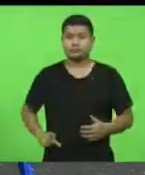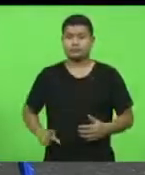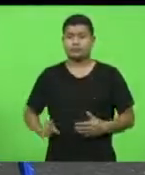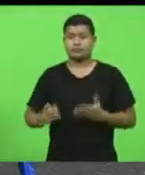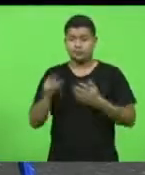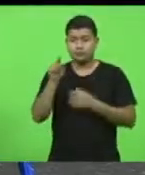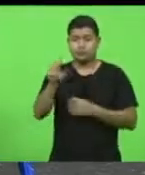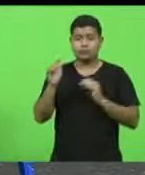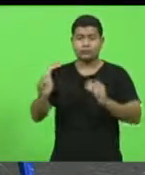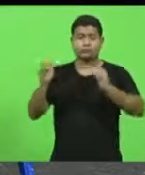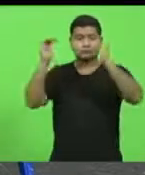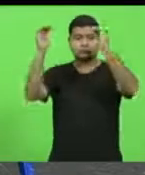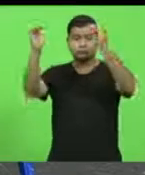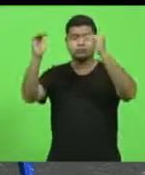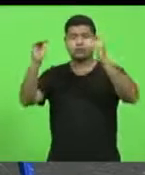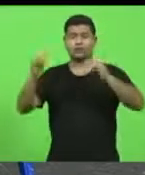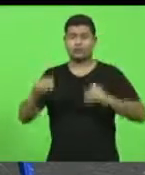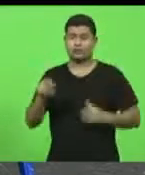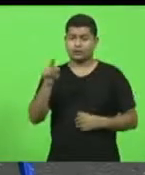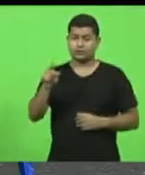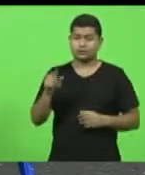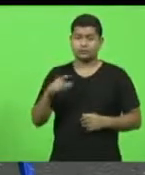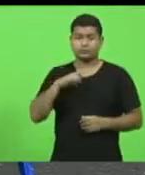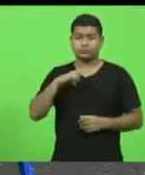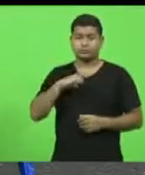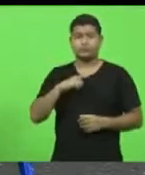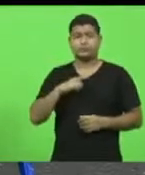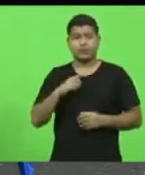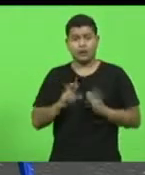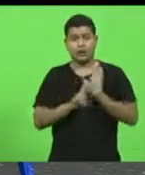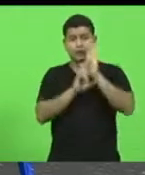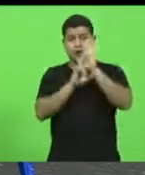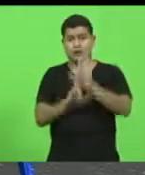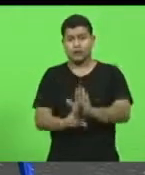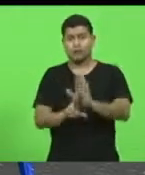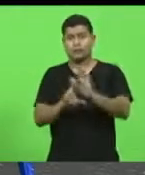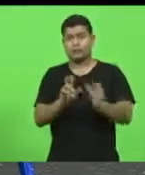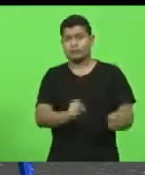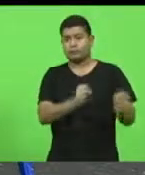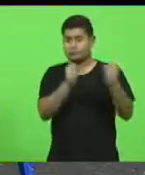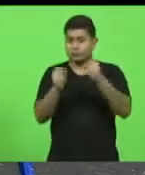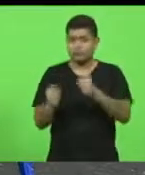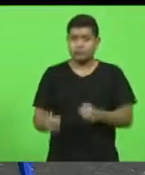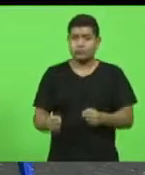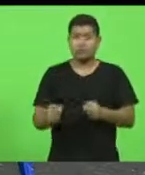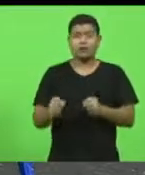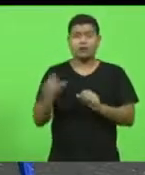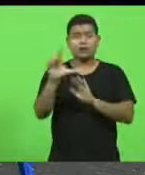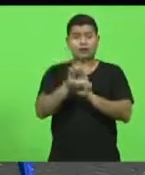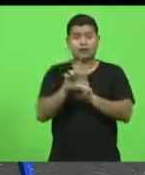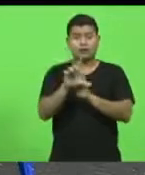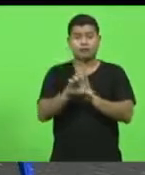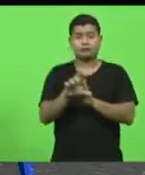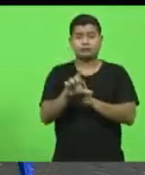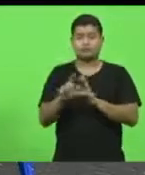que tem de representar o poder legislativo,